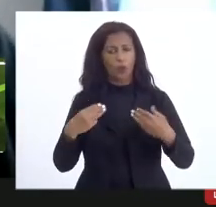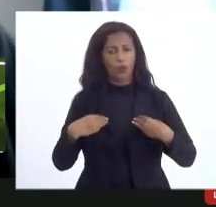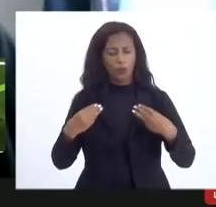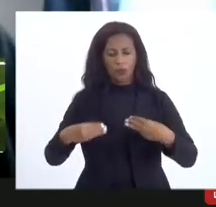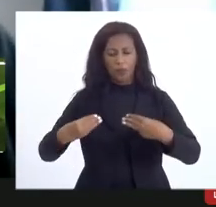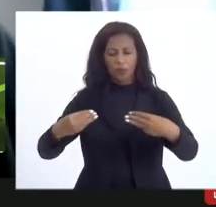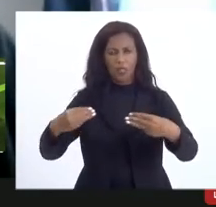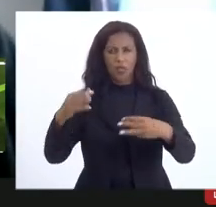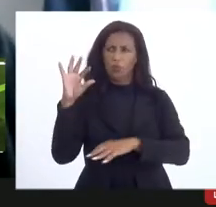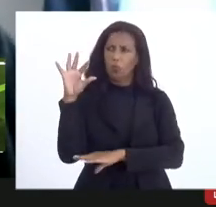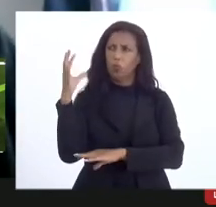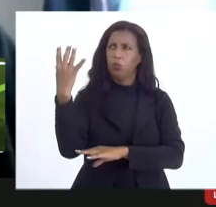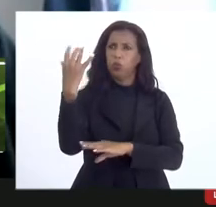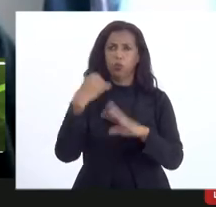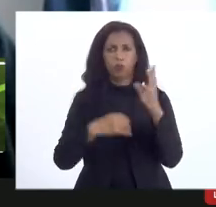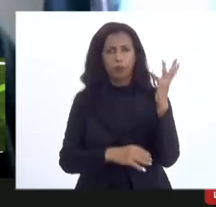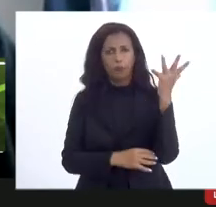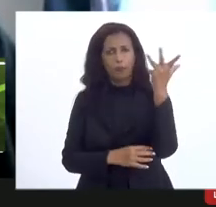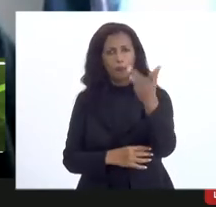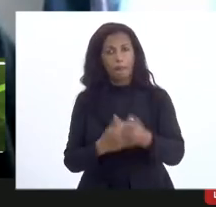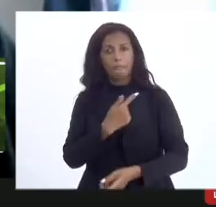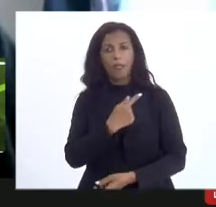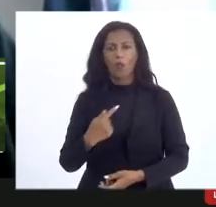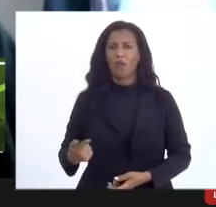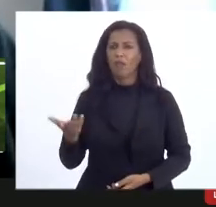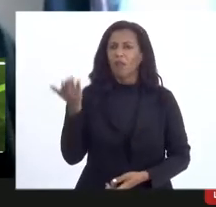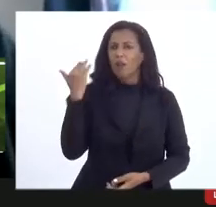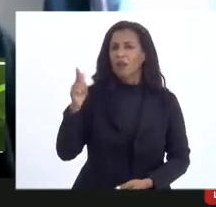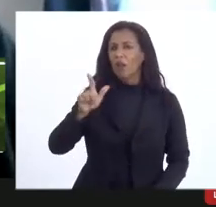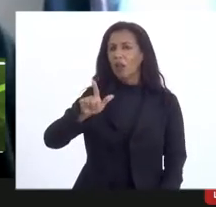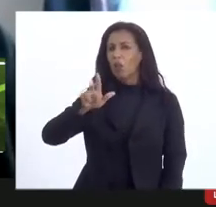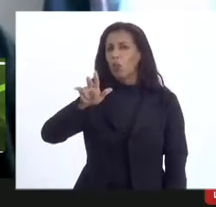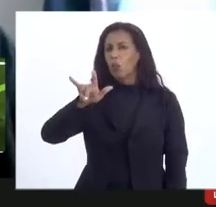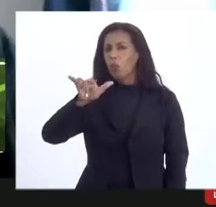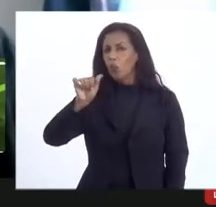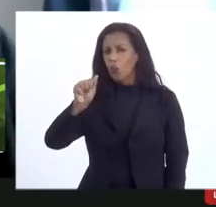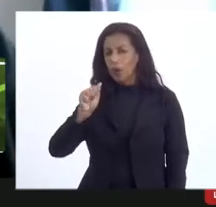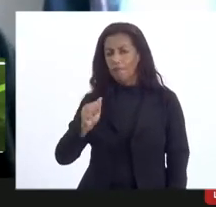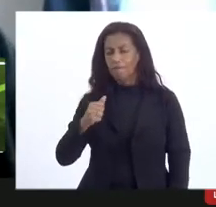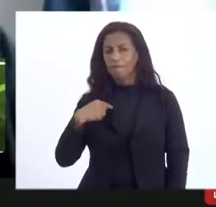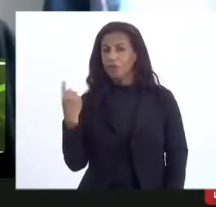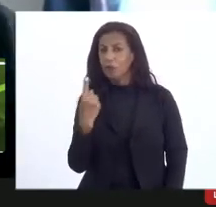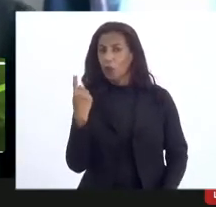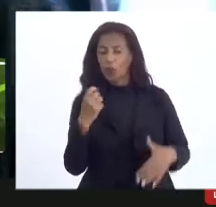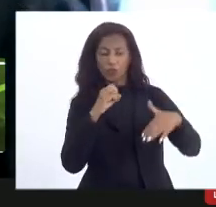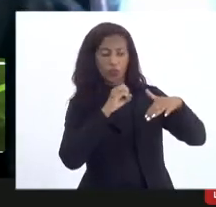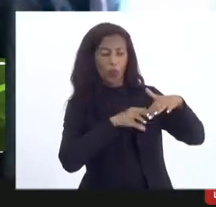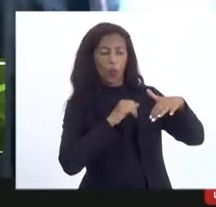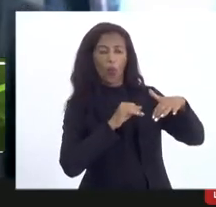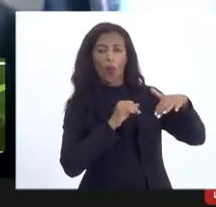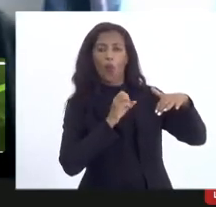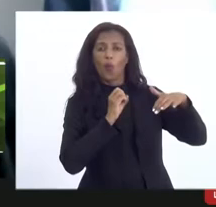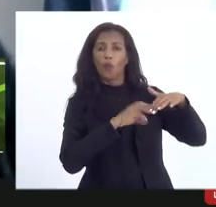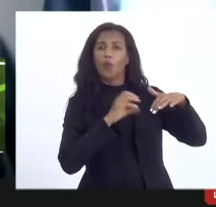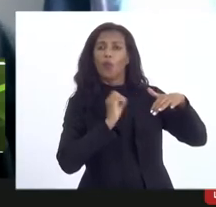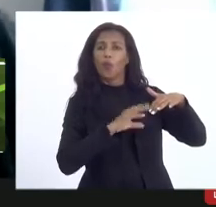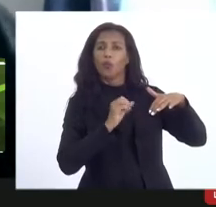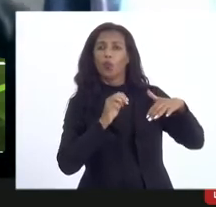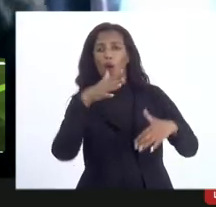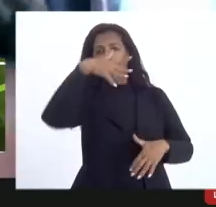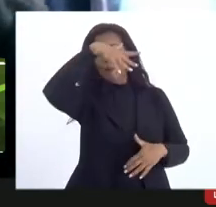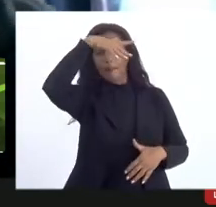meio ambiente do governo Lula nós criamos o fundo da Amazônia e o fundo clima